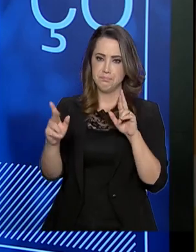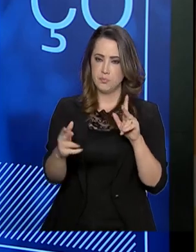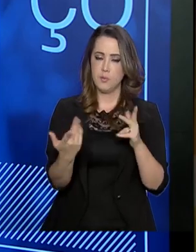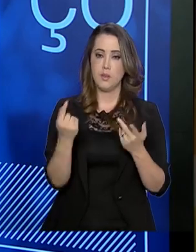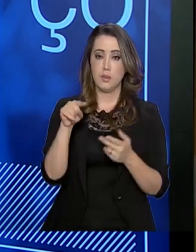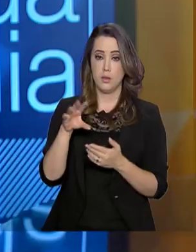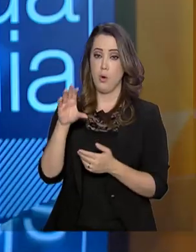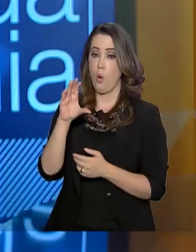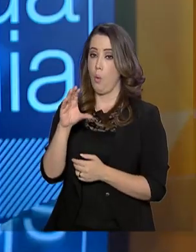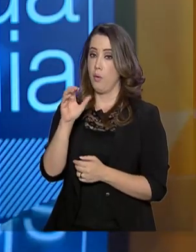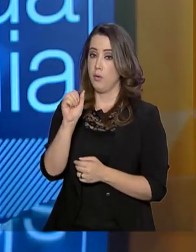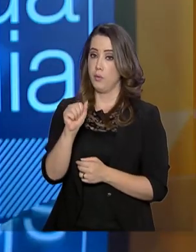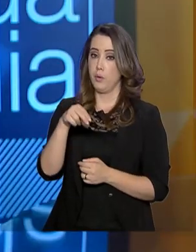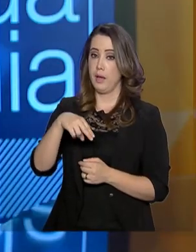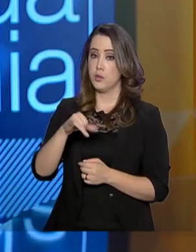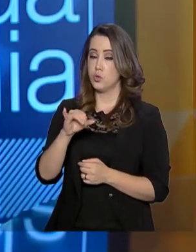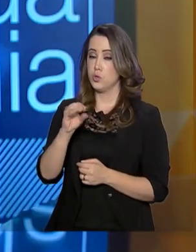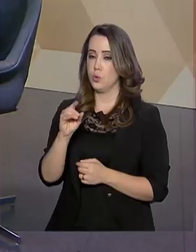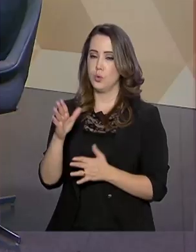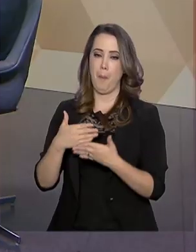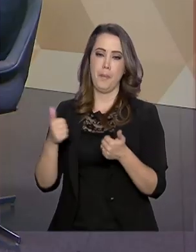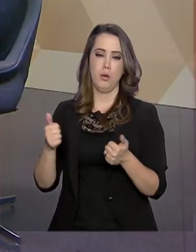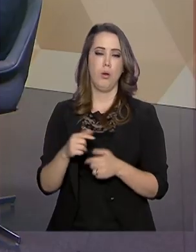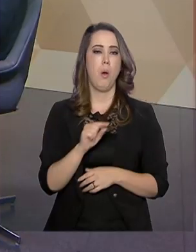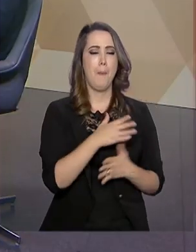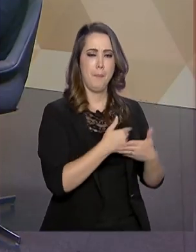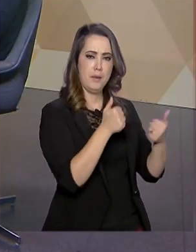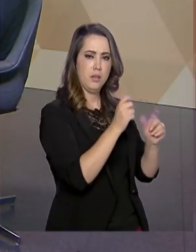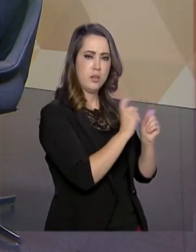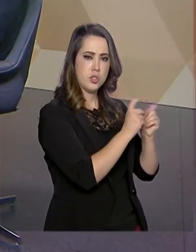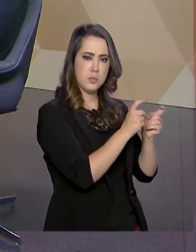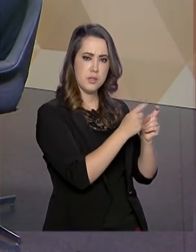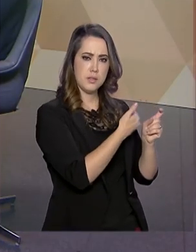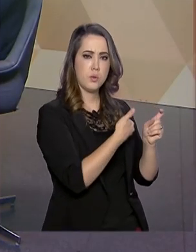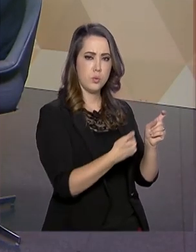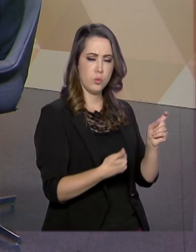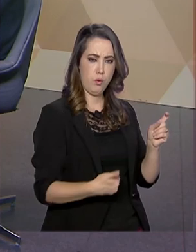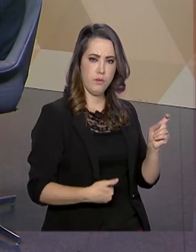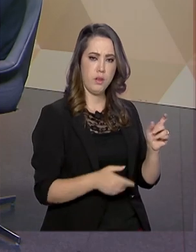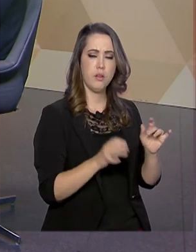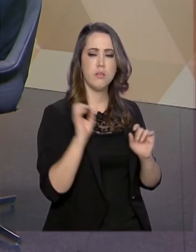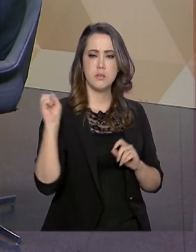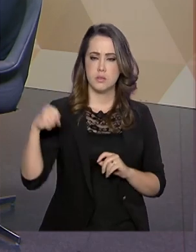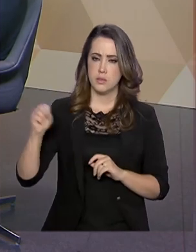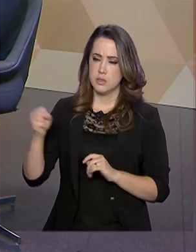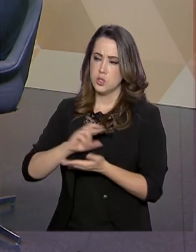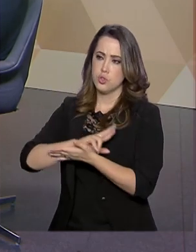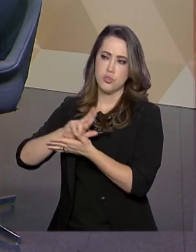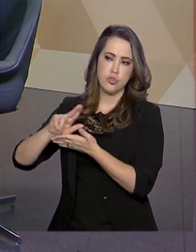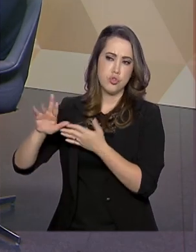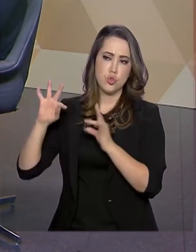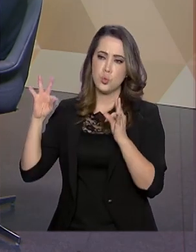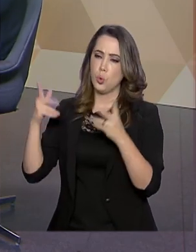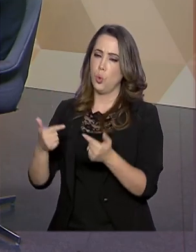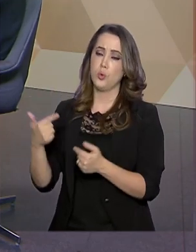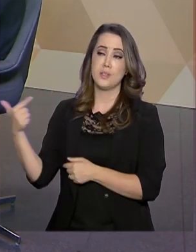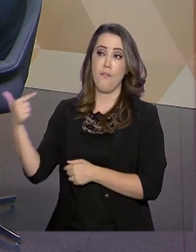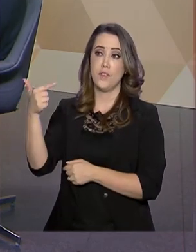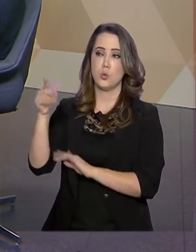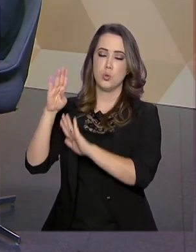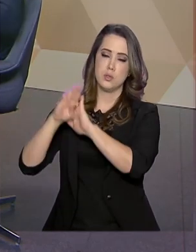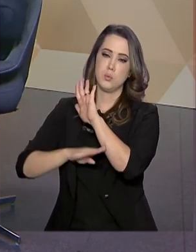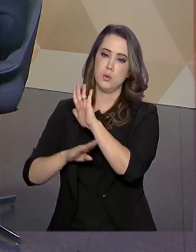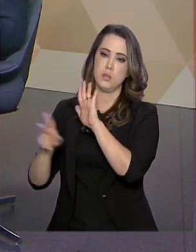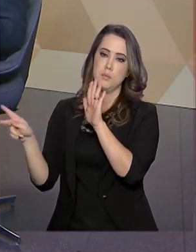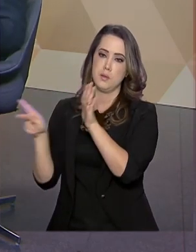que... Melhora a gestão dos programas. De todos. De 22 a 25 programas federais. Aí tem Bolsa Família, tem Energia Elétrica. Tem uma série de